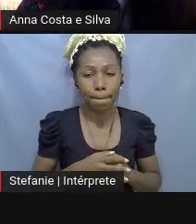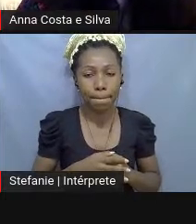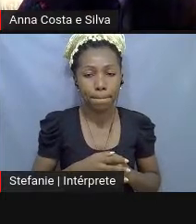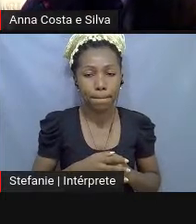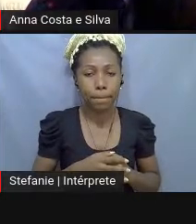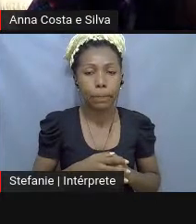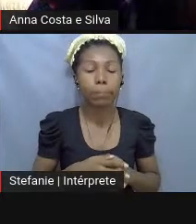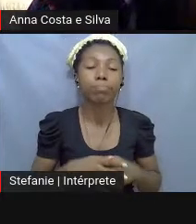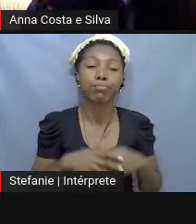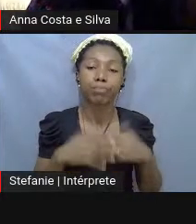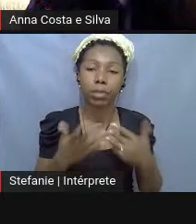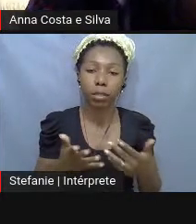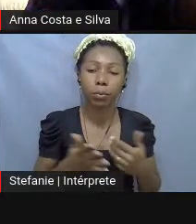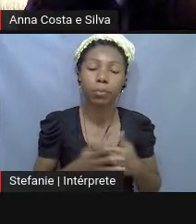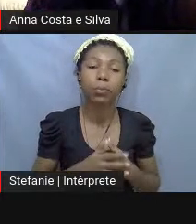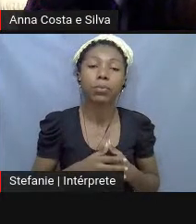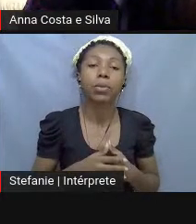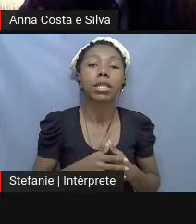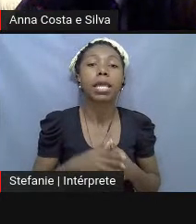marcavam